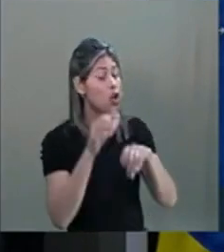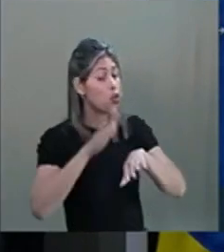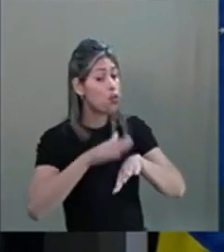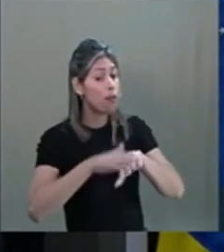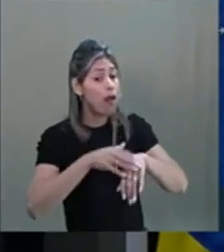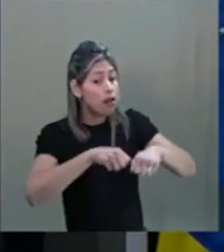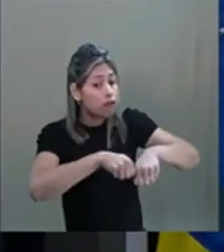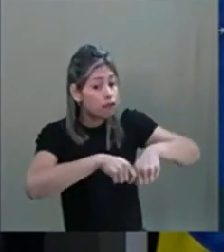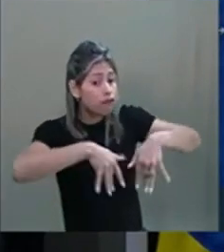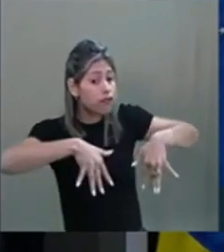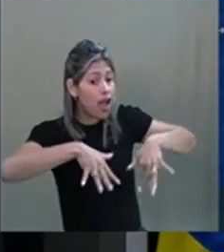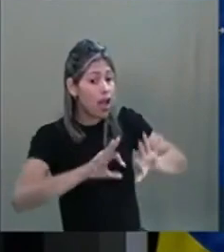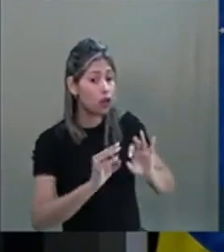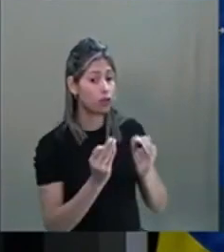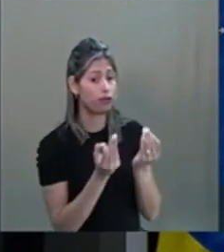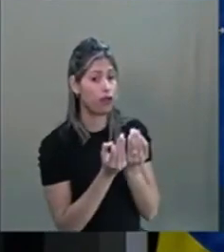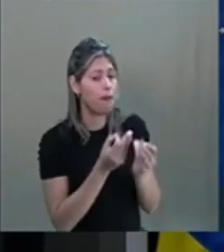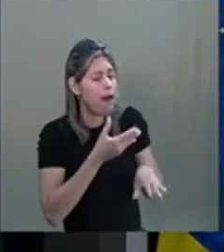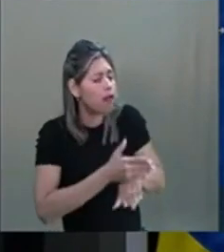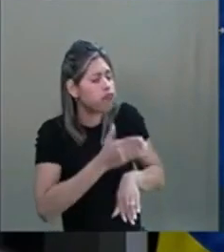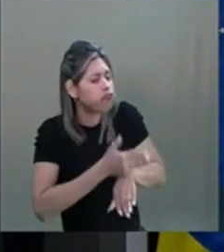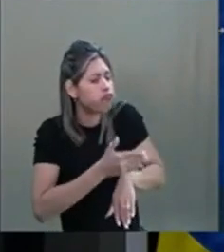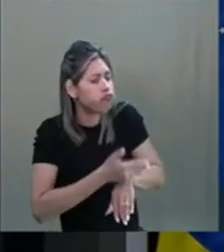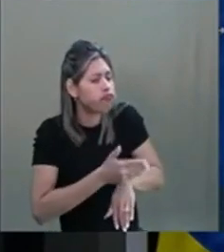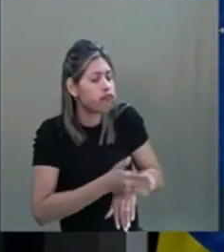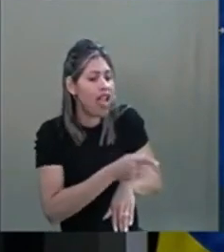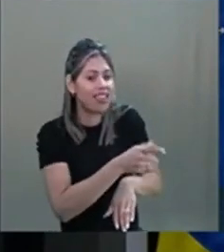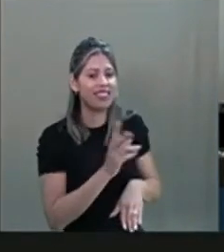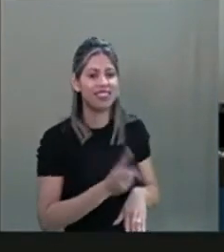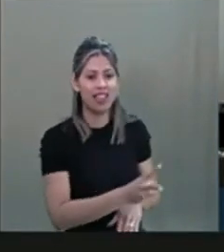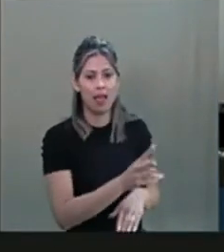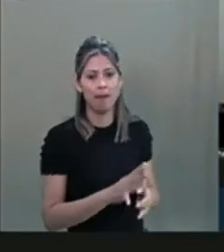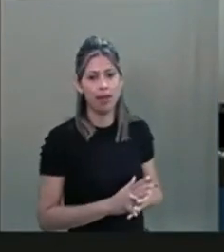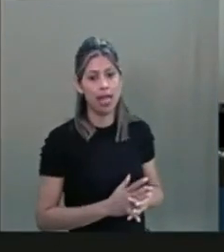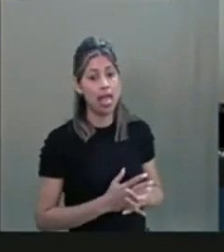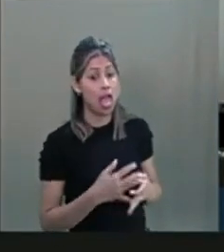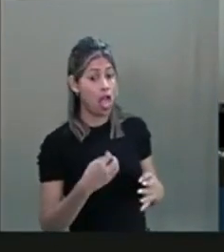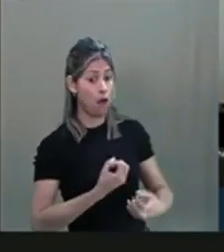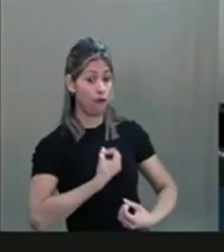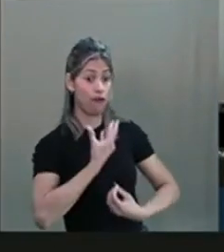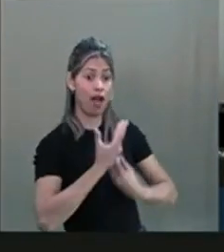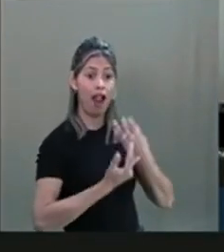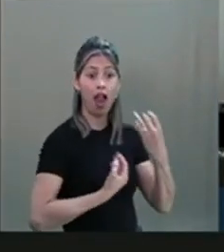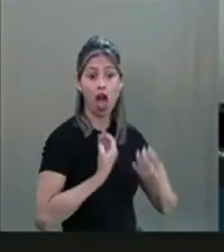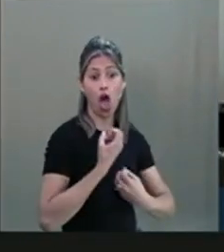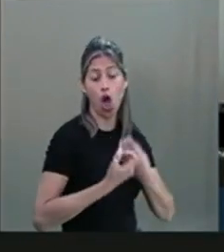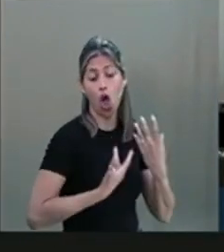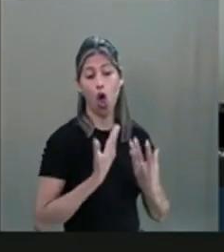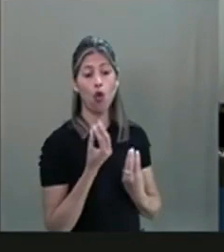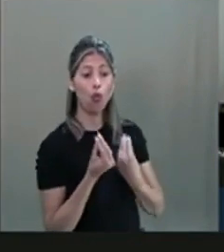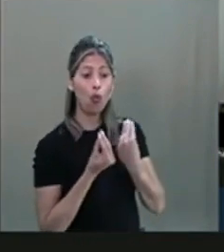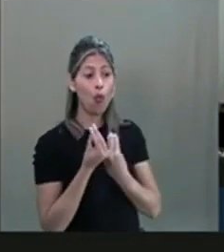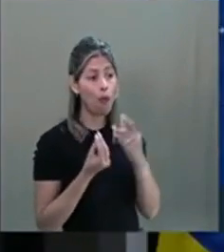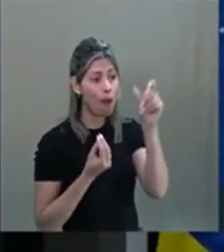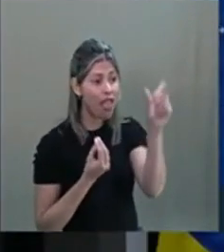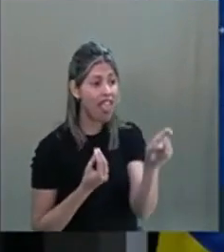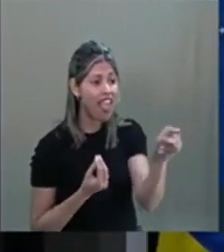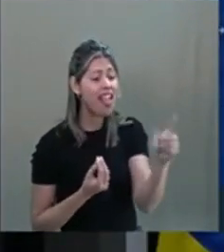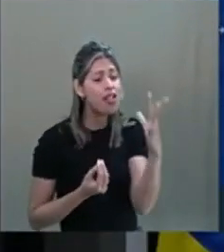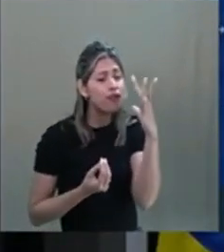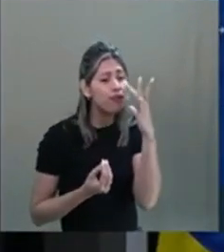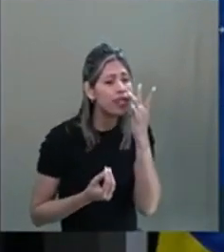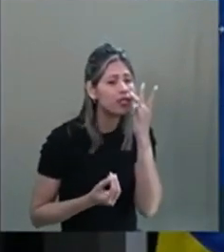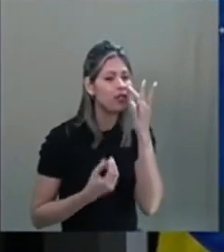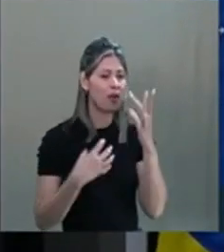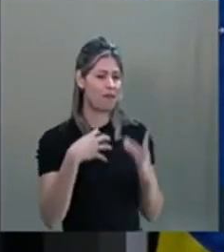Então, eu vou comentar aqui um pouco de como ele agia pessoalmente, para que realmente a gente